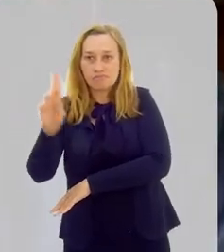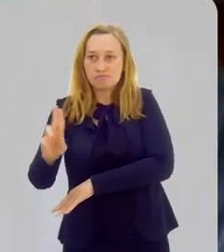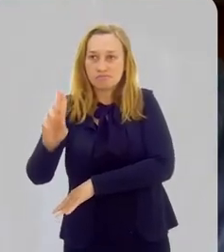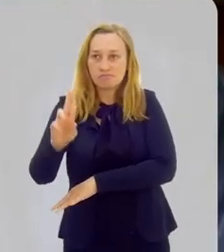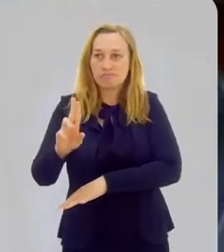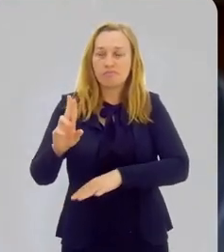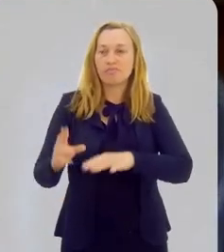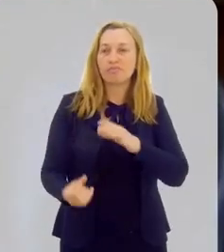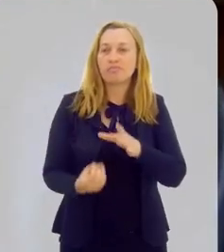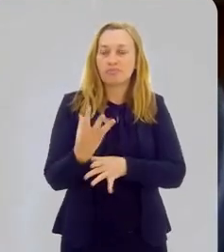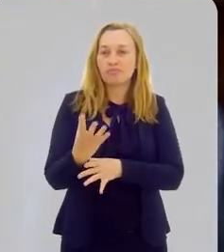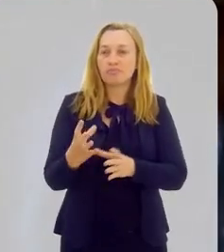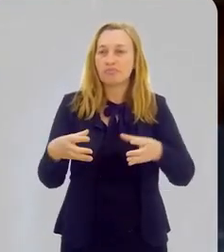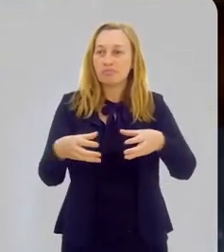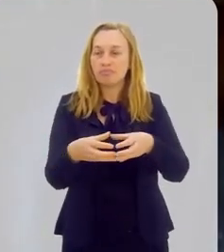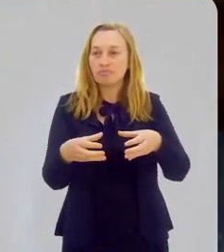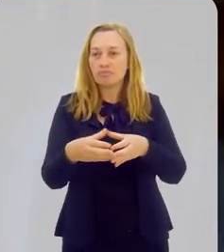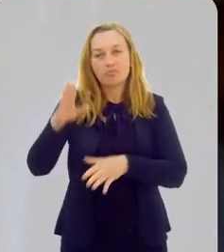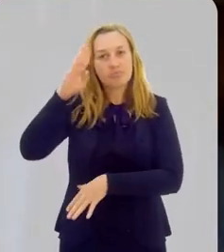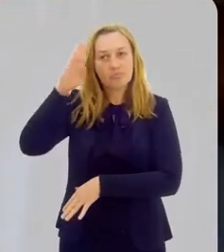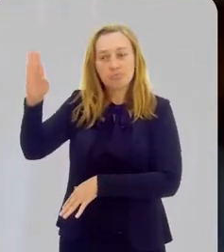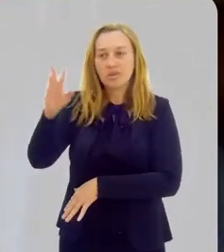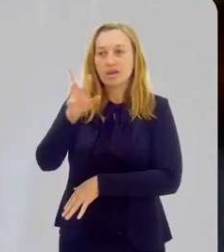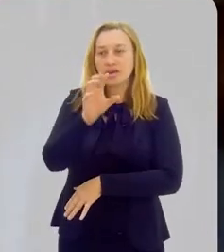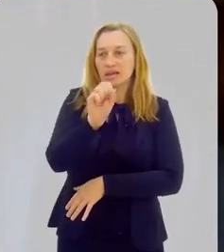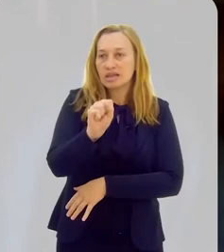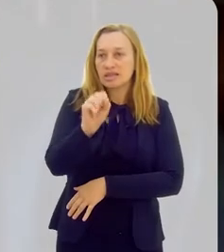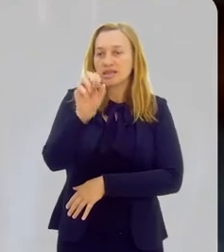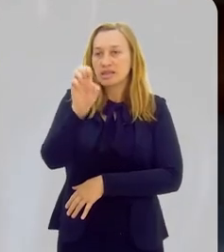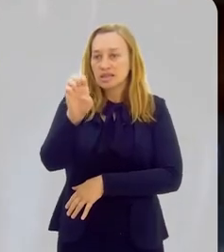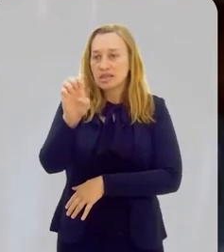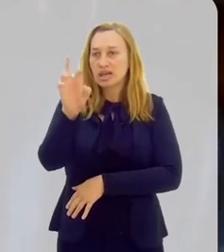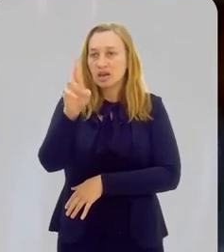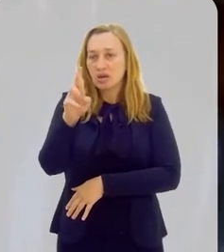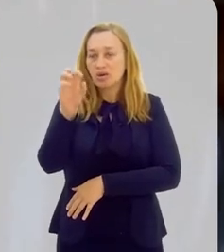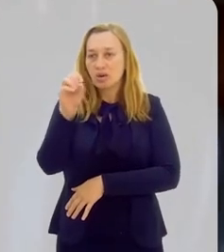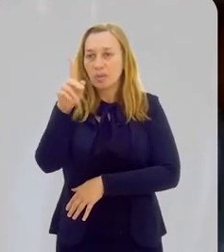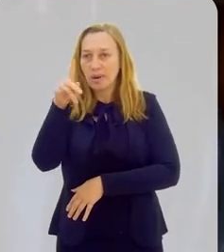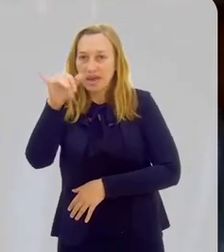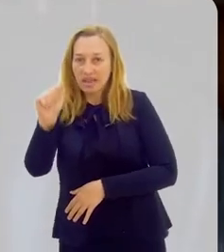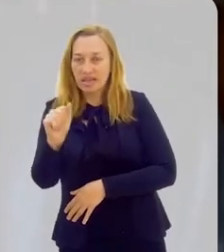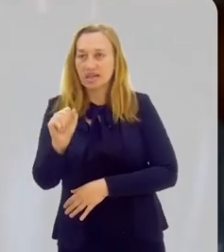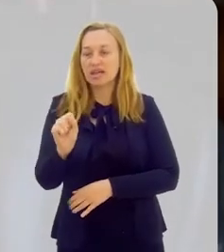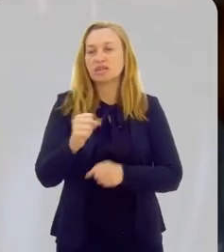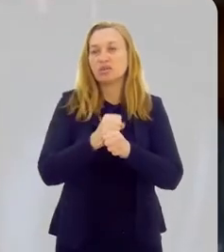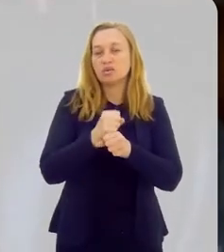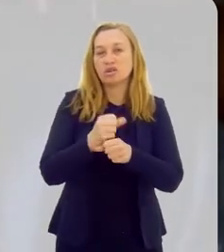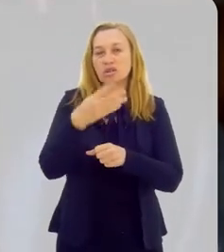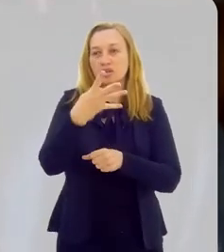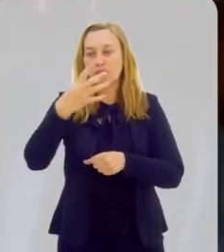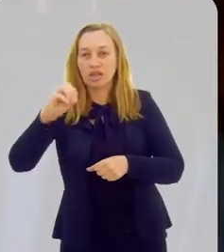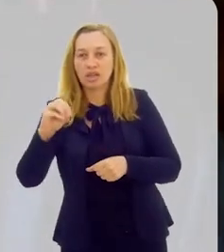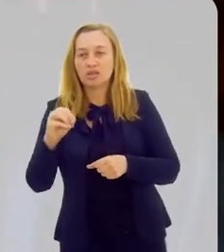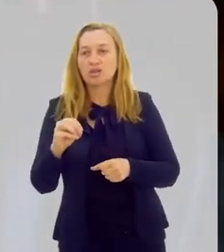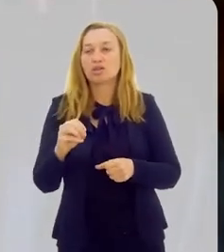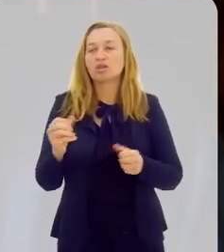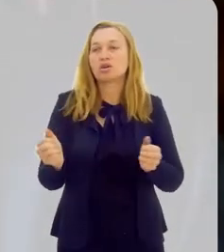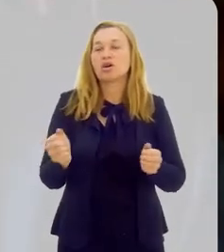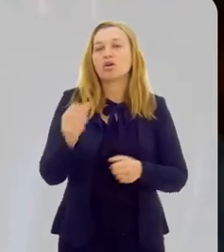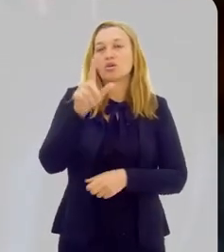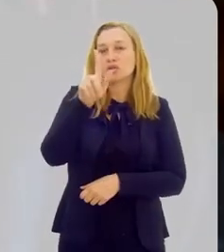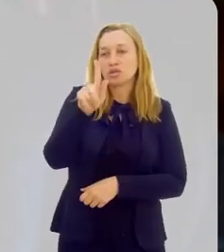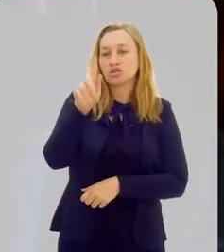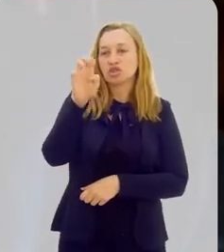A construção do nosso campus principal, o campus de seropédica, vem da década de 40, ainda com o Getúlio